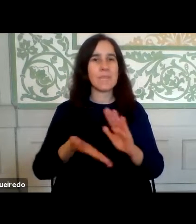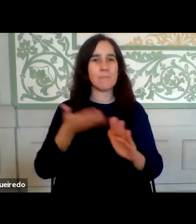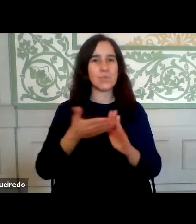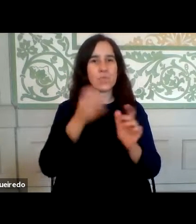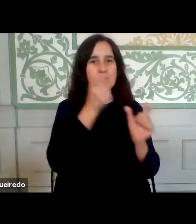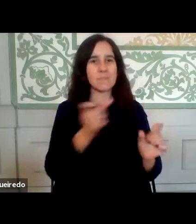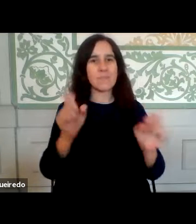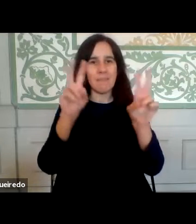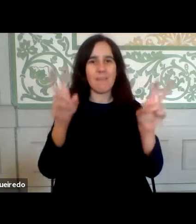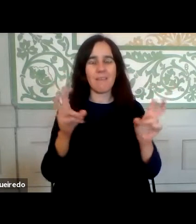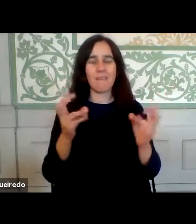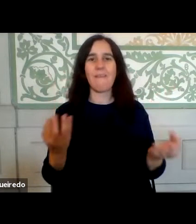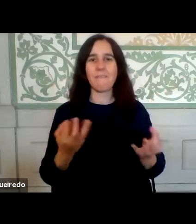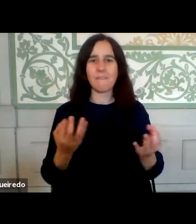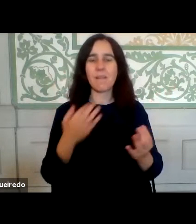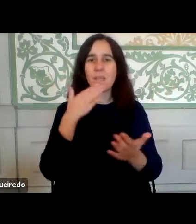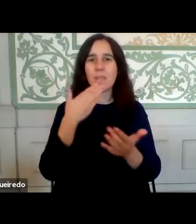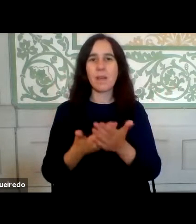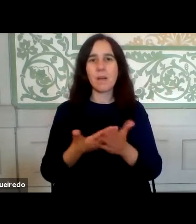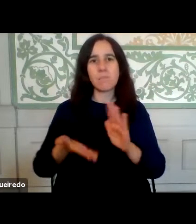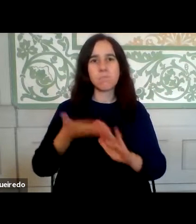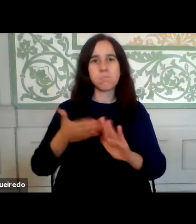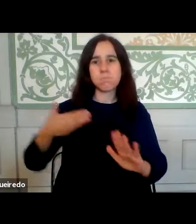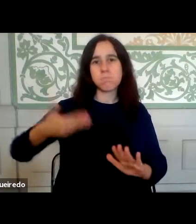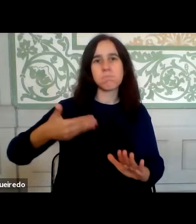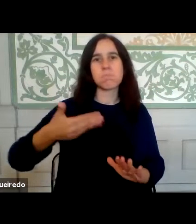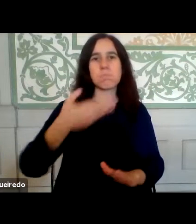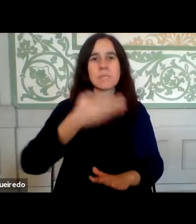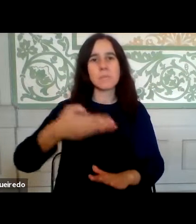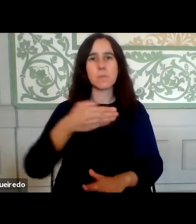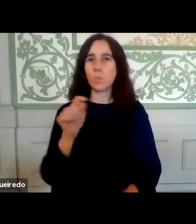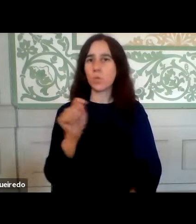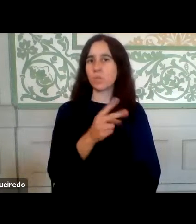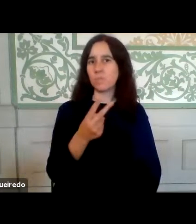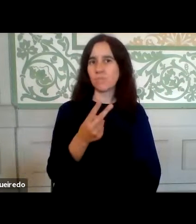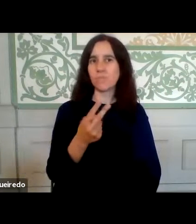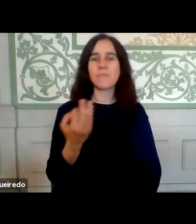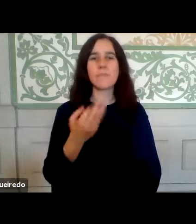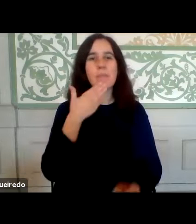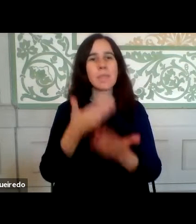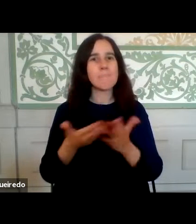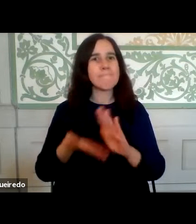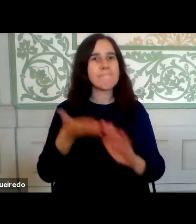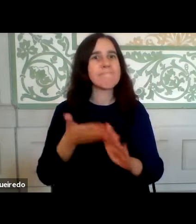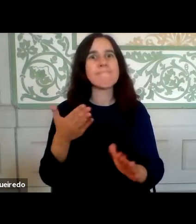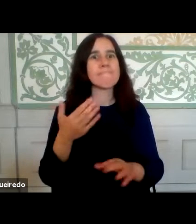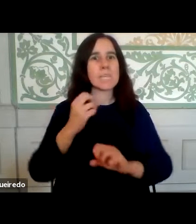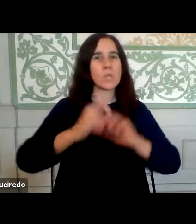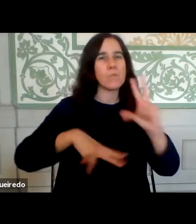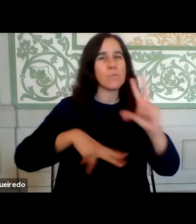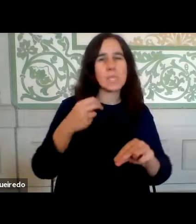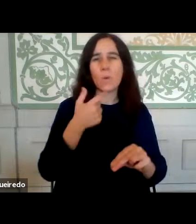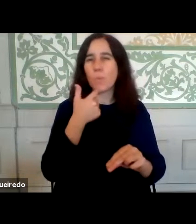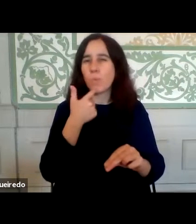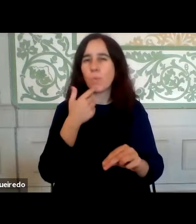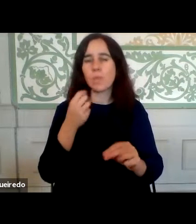foi um acelerador ao longo das últimas semanas, dos últimos dois meses, um acelerador de muitos processos de inovação e